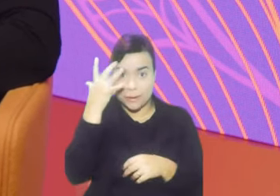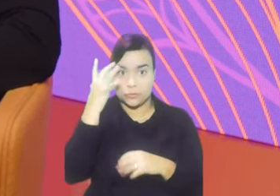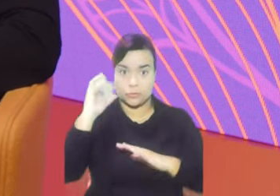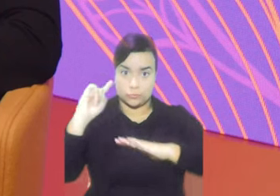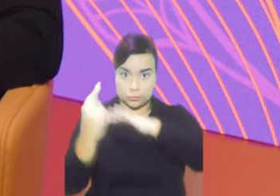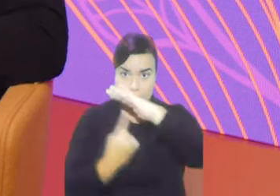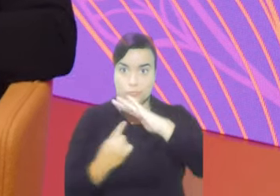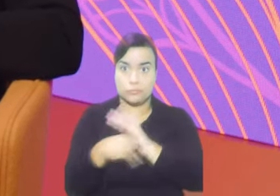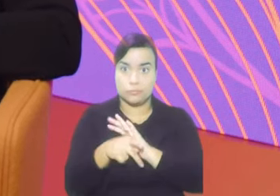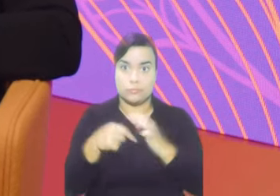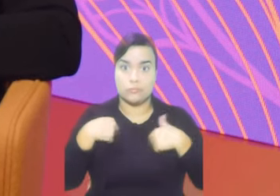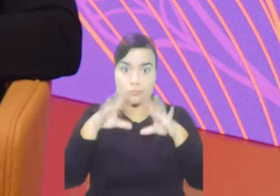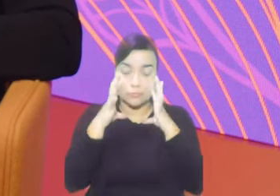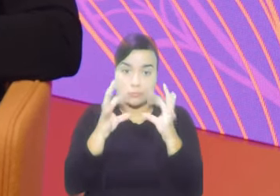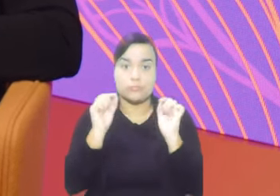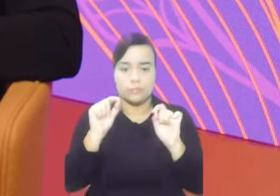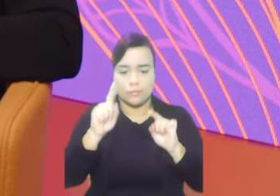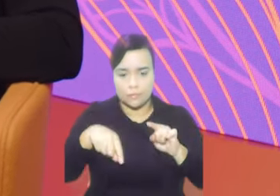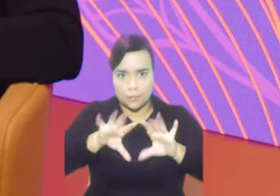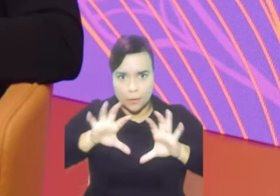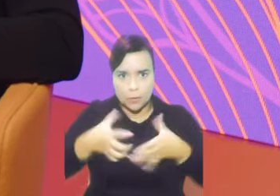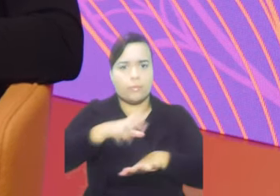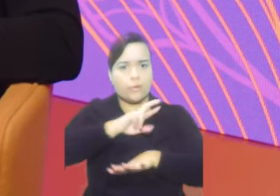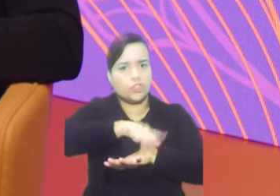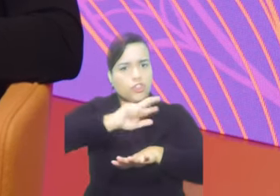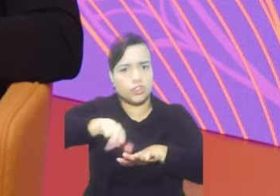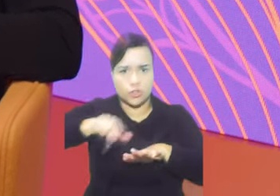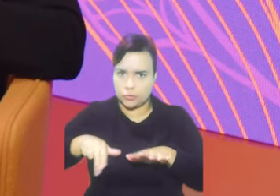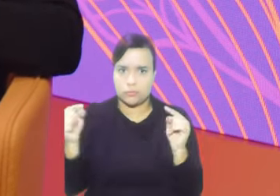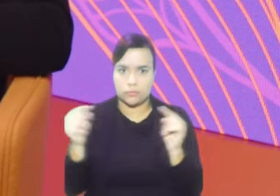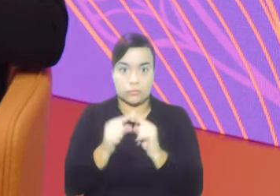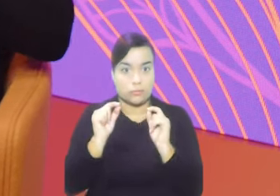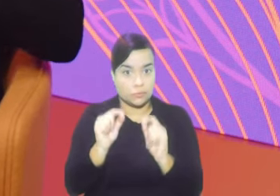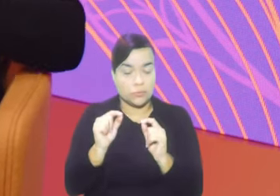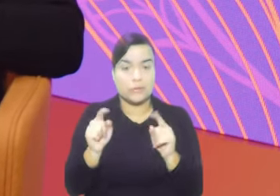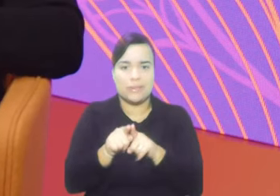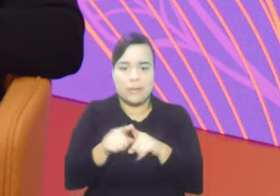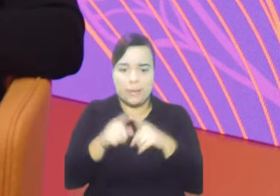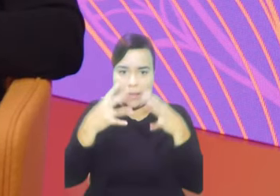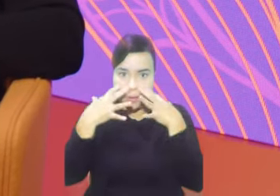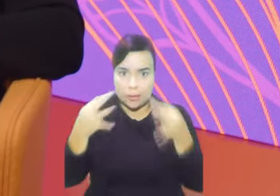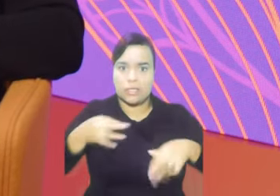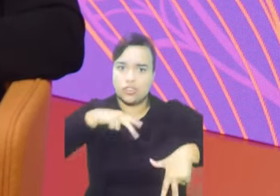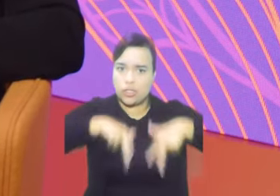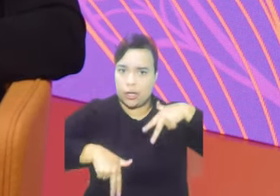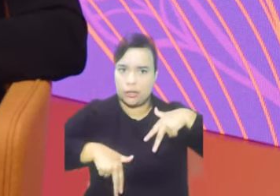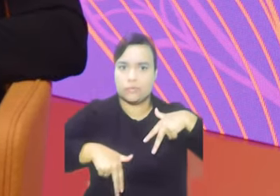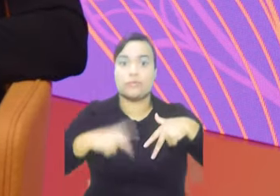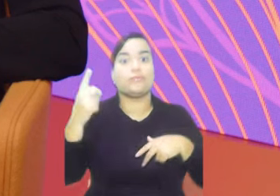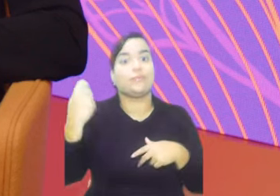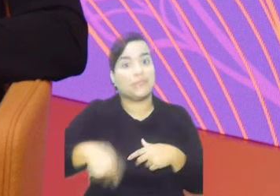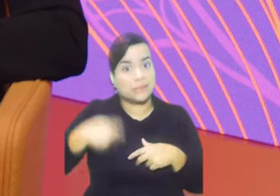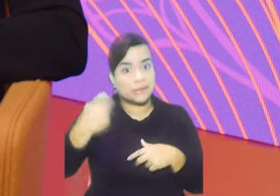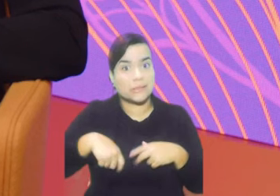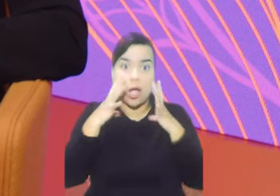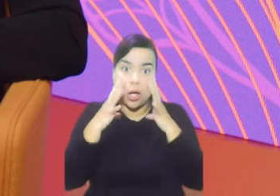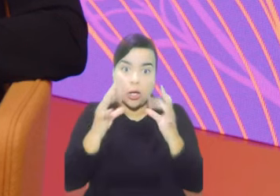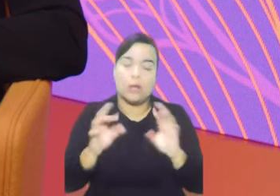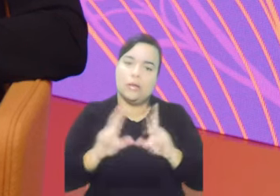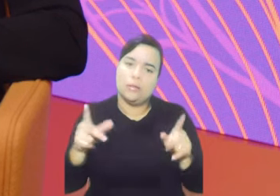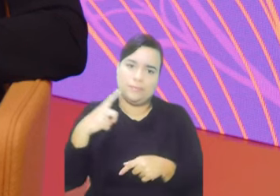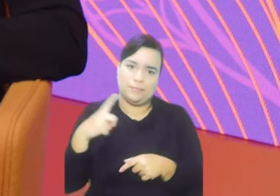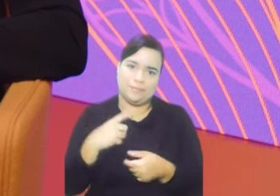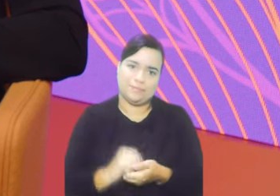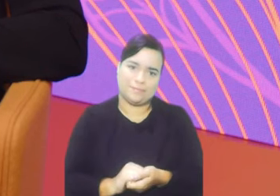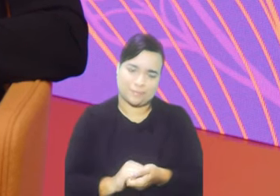E, quando a gente fala de pessoas refugiadas, a gente está olhando para um grupo extremamente variado e, da